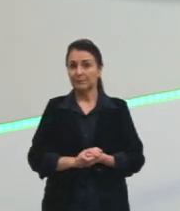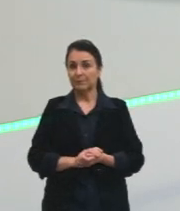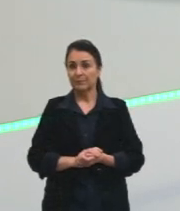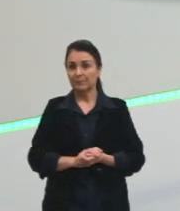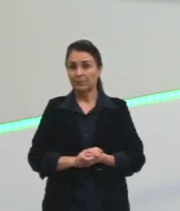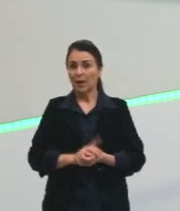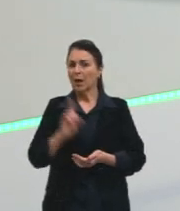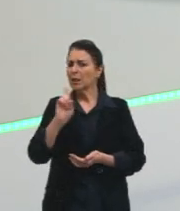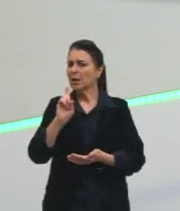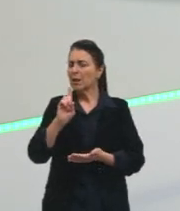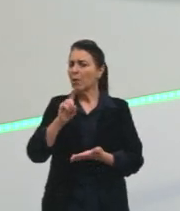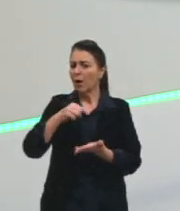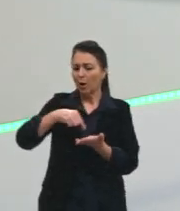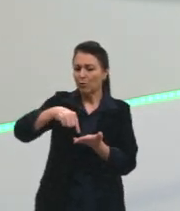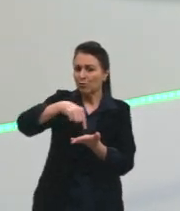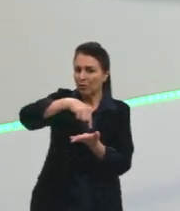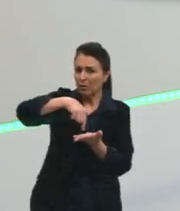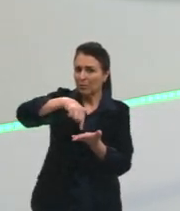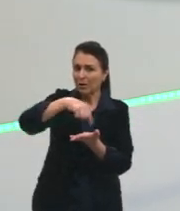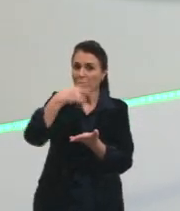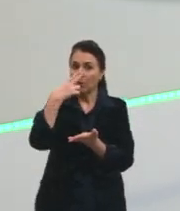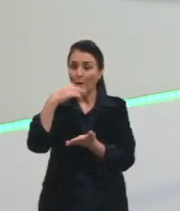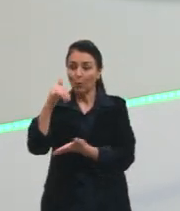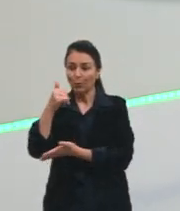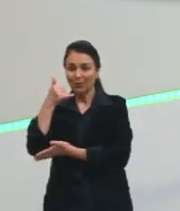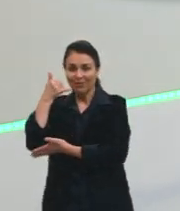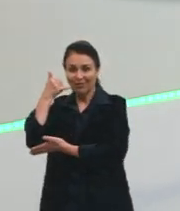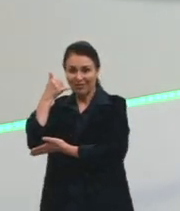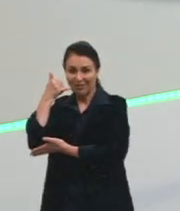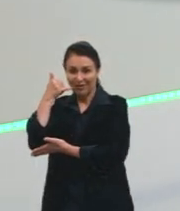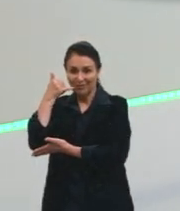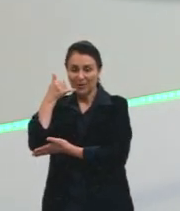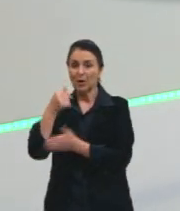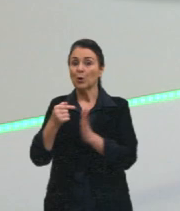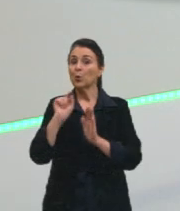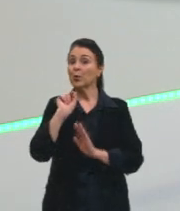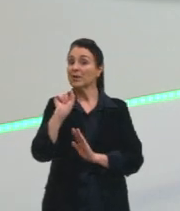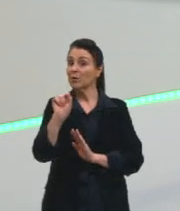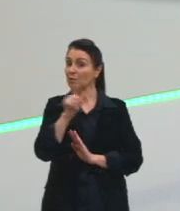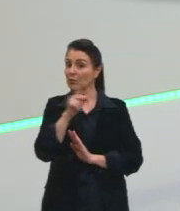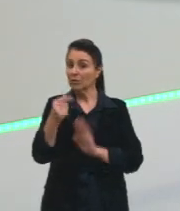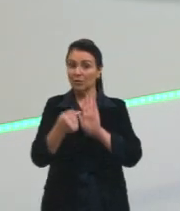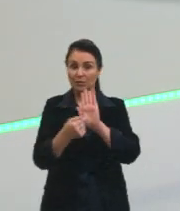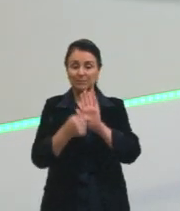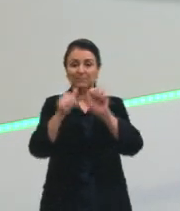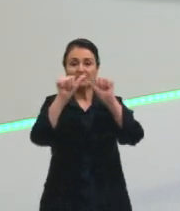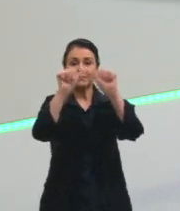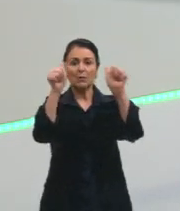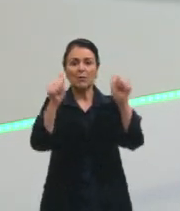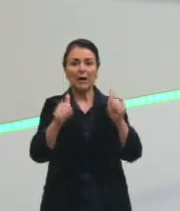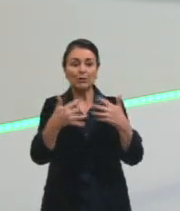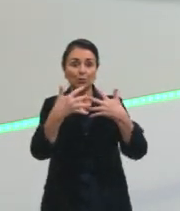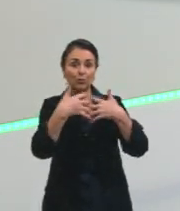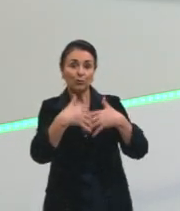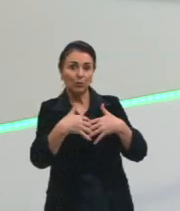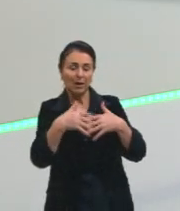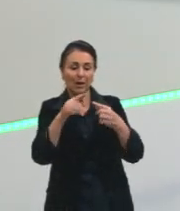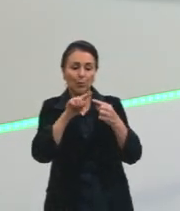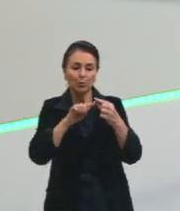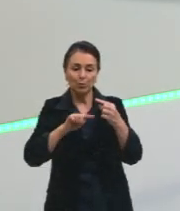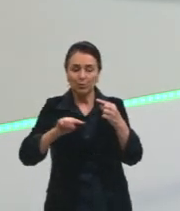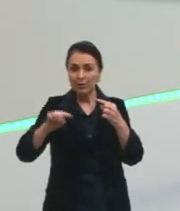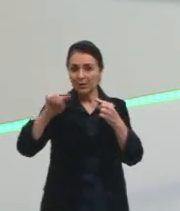Não é um GPS que nem o nosso do celular, tá. Aqui eu trouxe para vocês umas imagens, como é que funciona, é um círculo, né,